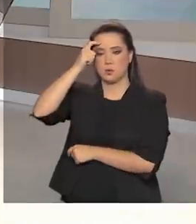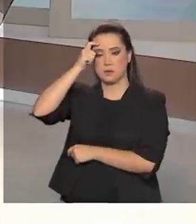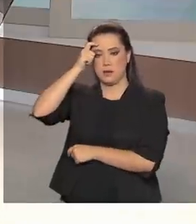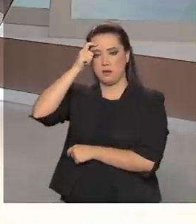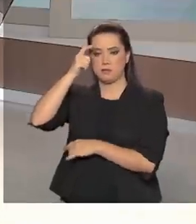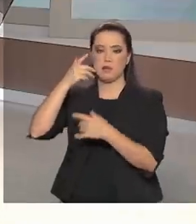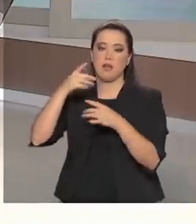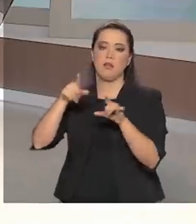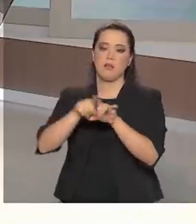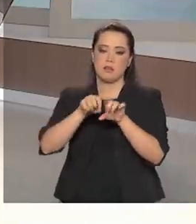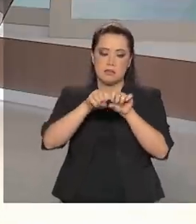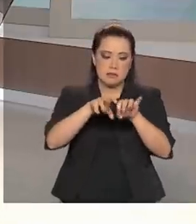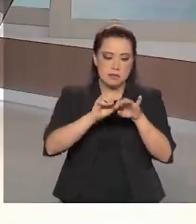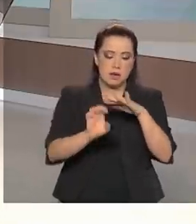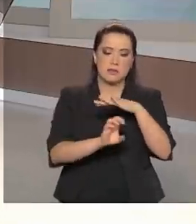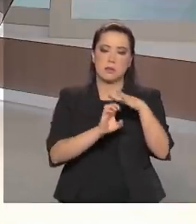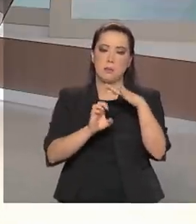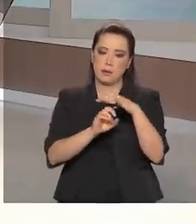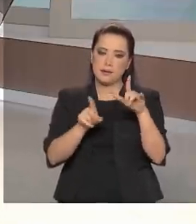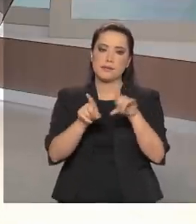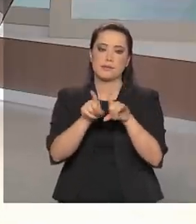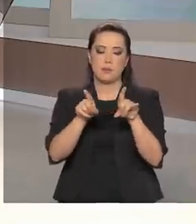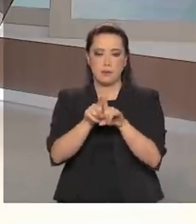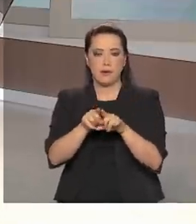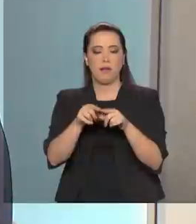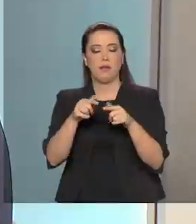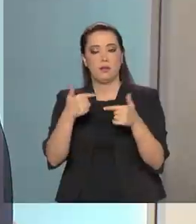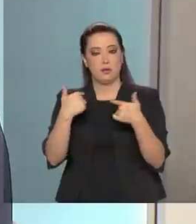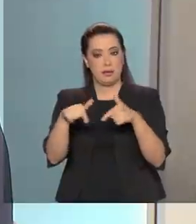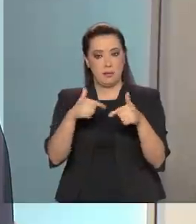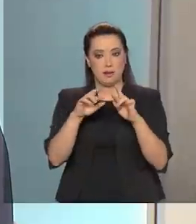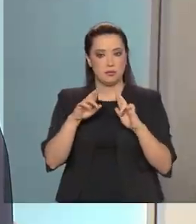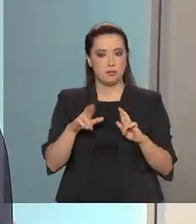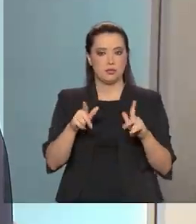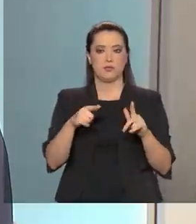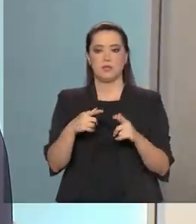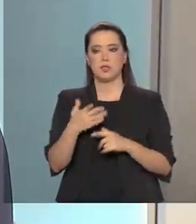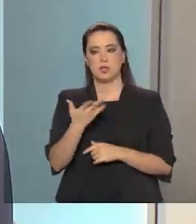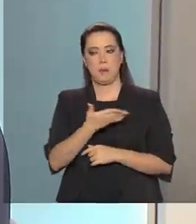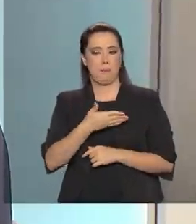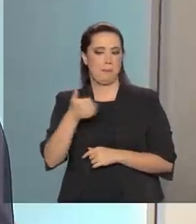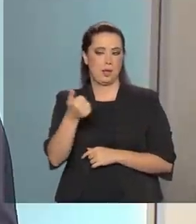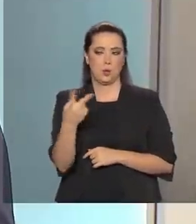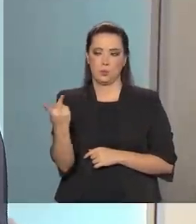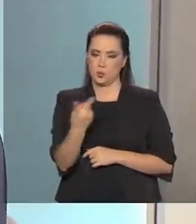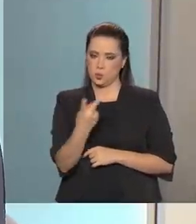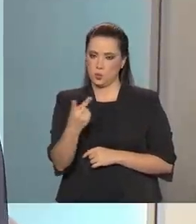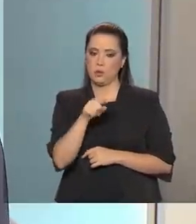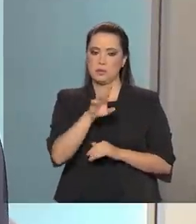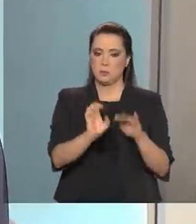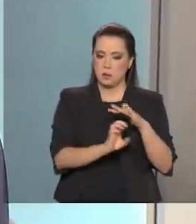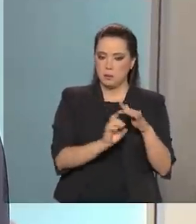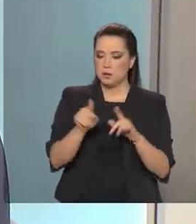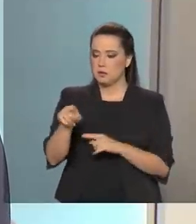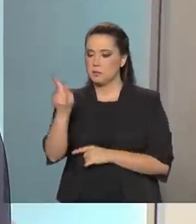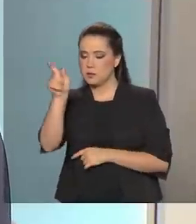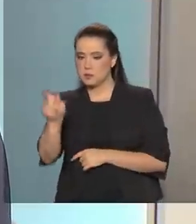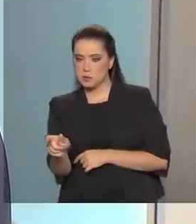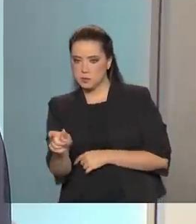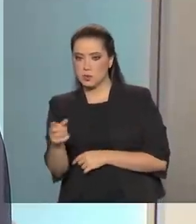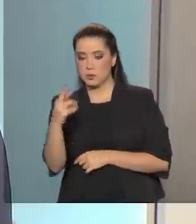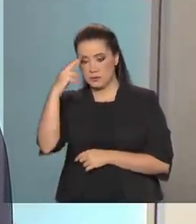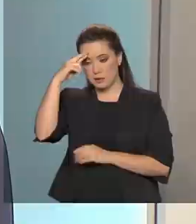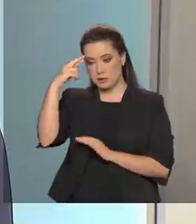nós temos que educar as empresas, que eles vejam que é melhor para as duas partes esse respeito mútuo.